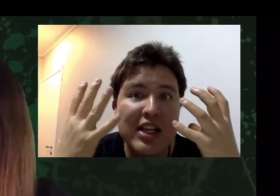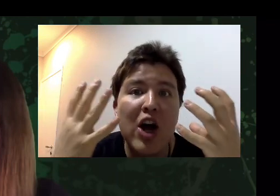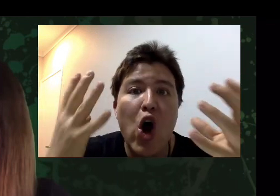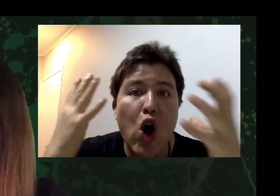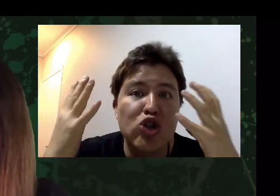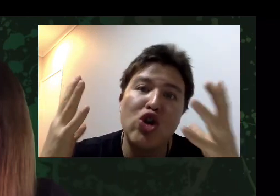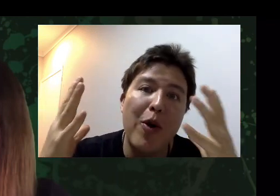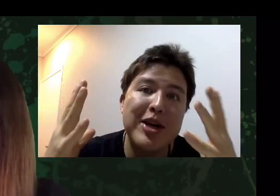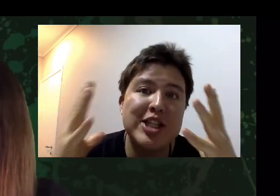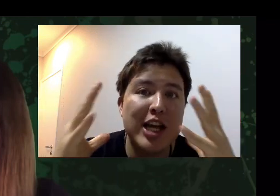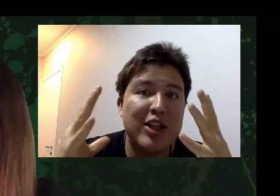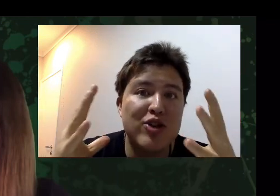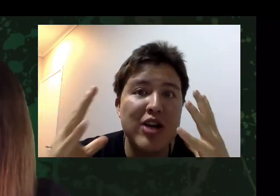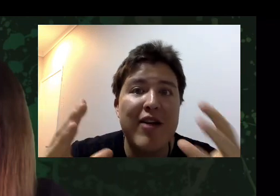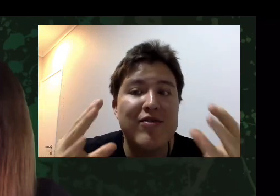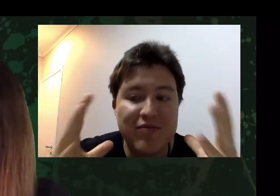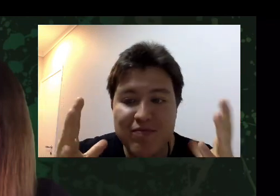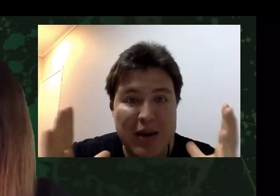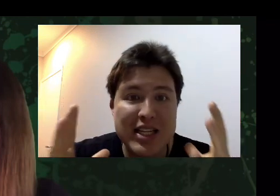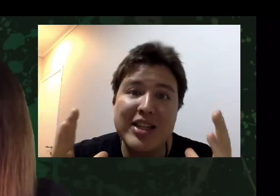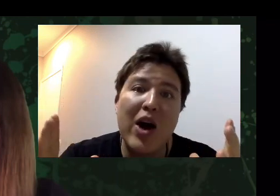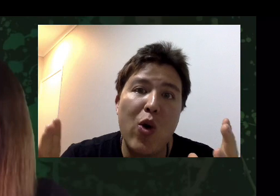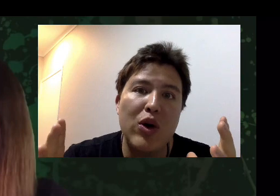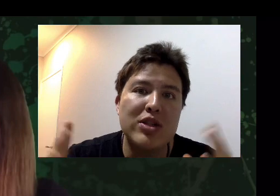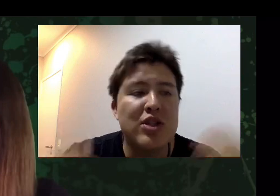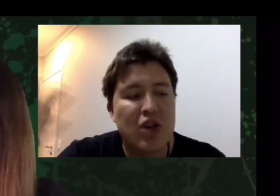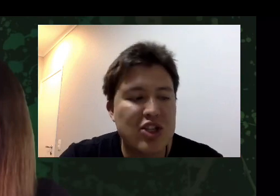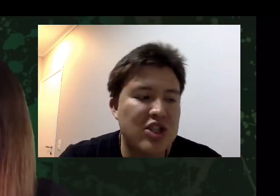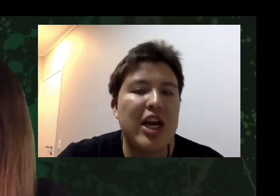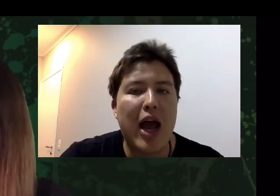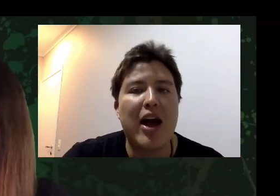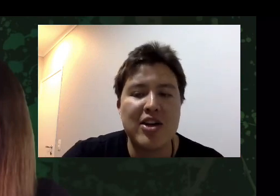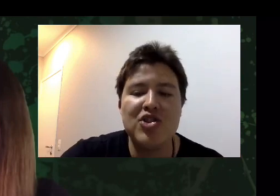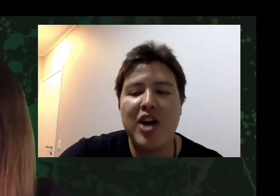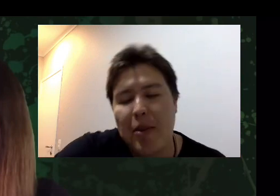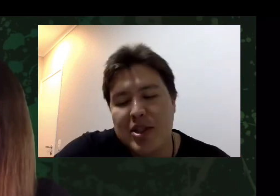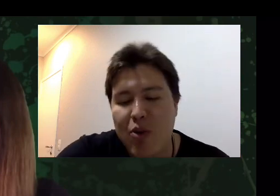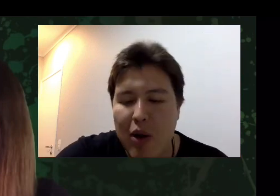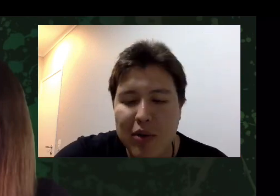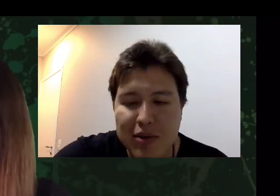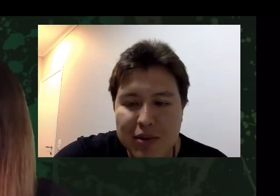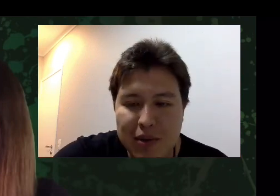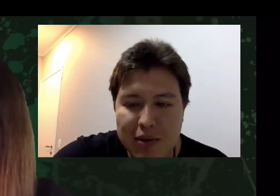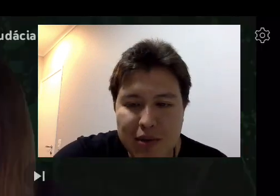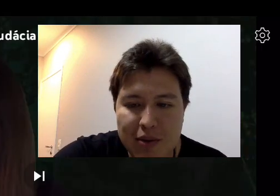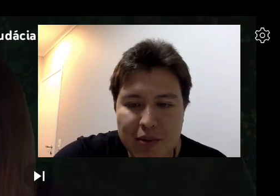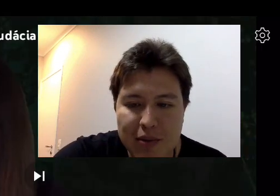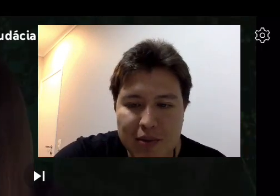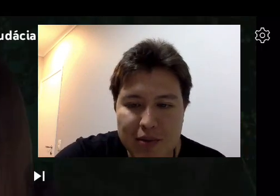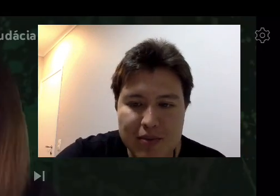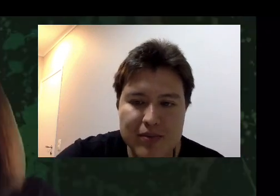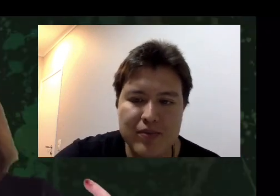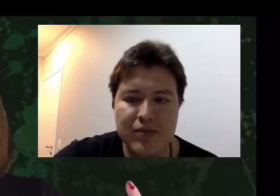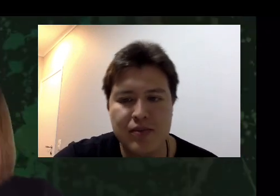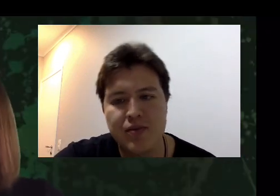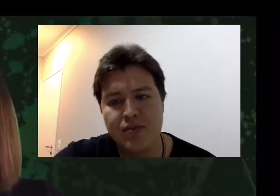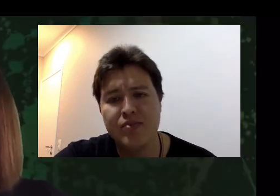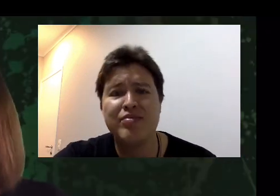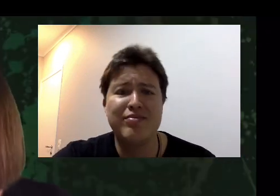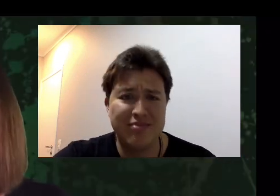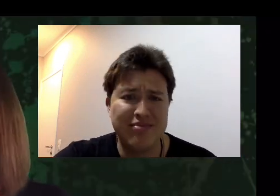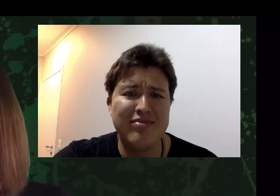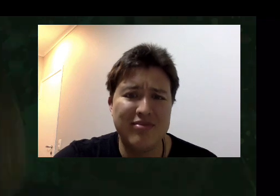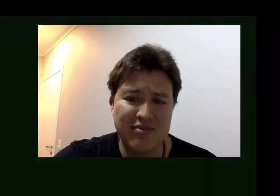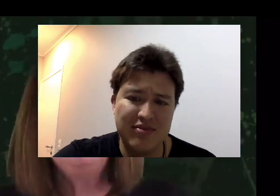fazem os homens héteros parecer tão ruins? Sendo que a gente é. A gente é, mas igual. Que a mulher